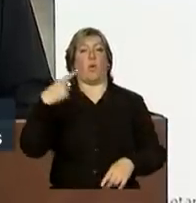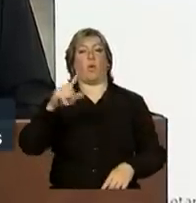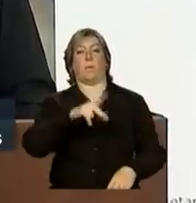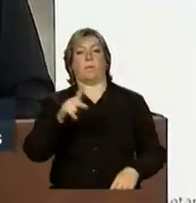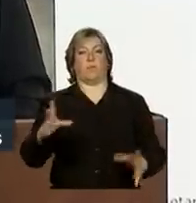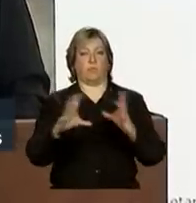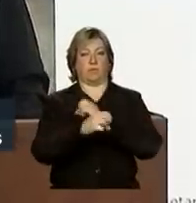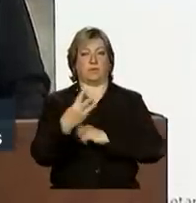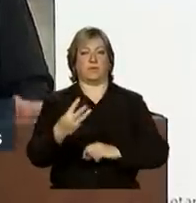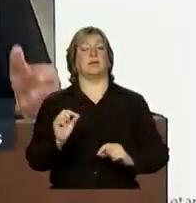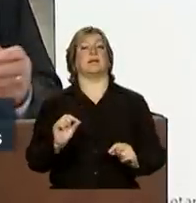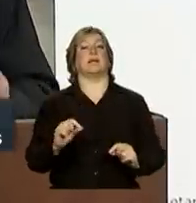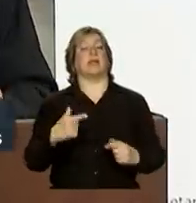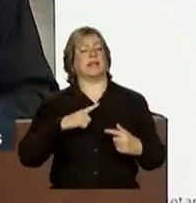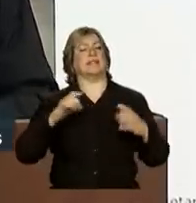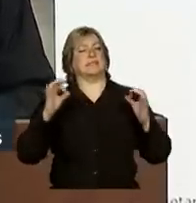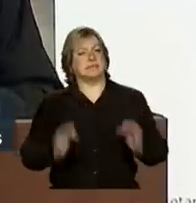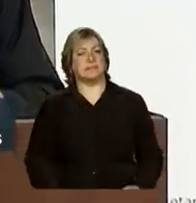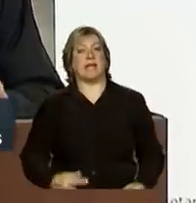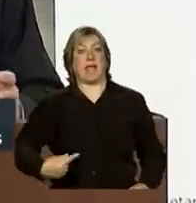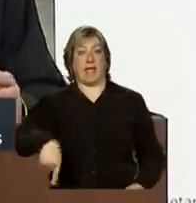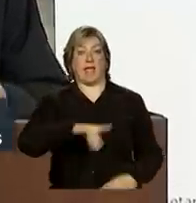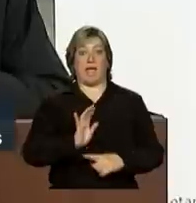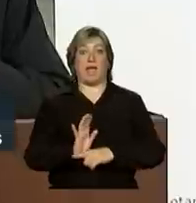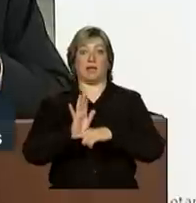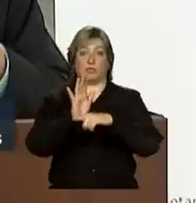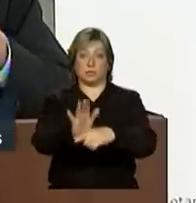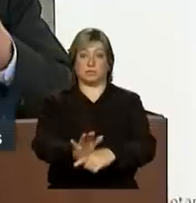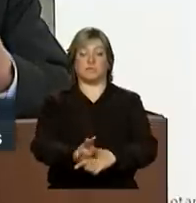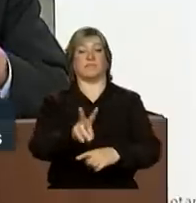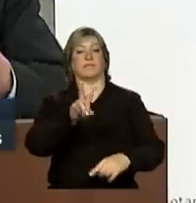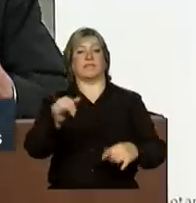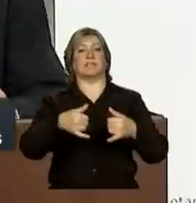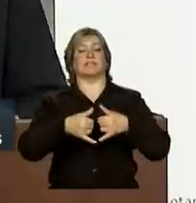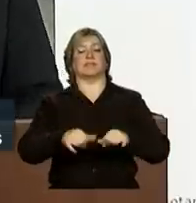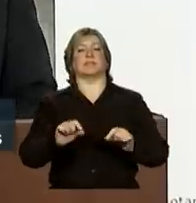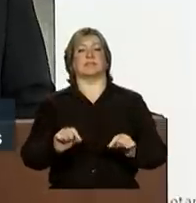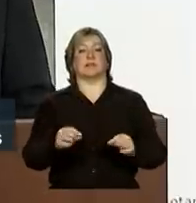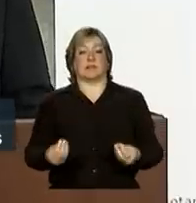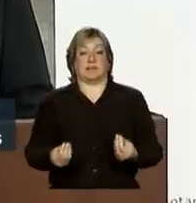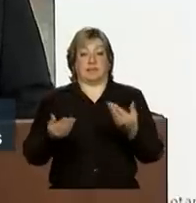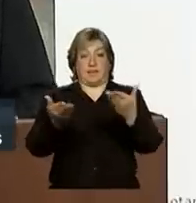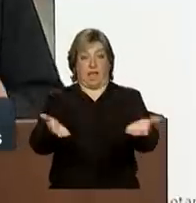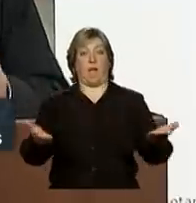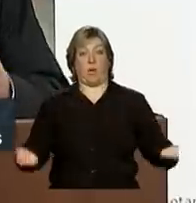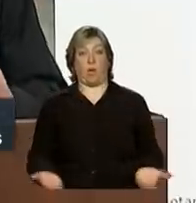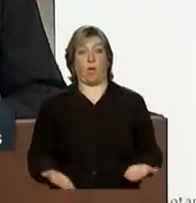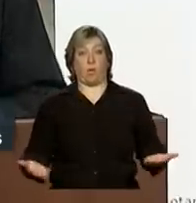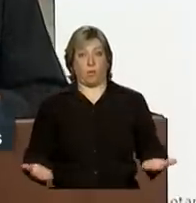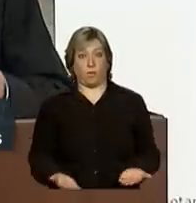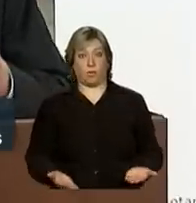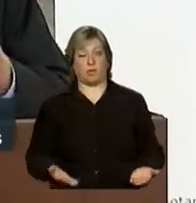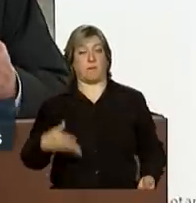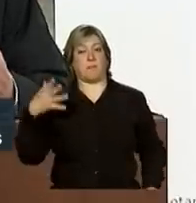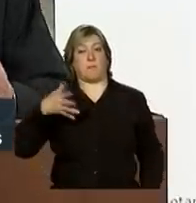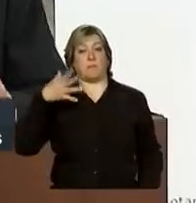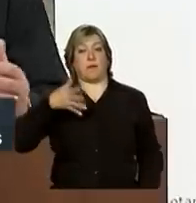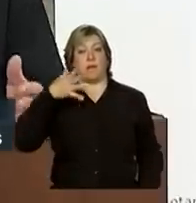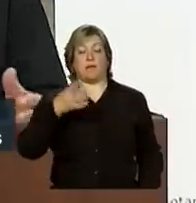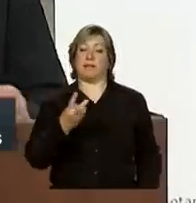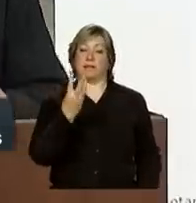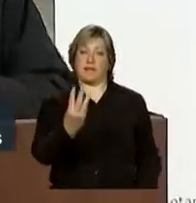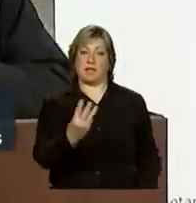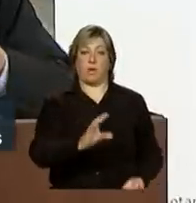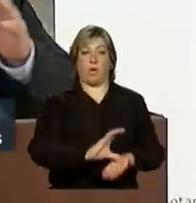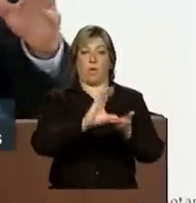eu tenho certeza que essas contribuições serão levadas agora pela palavra de três